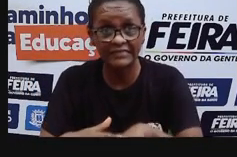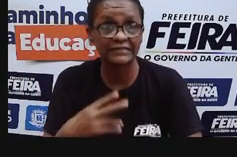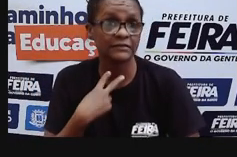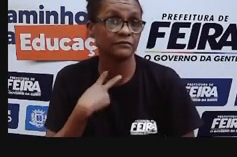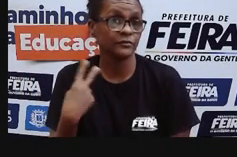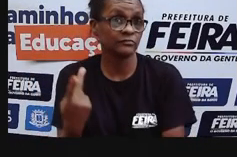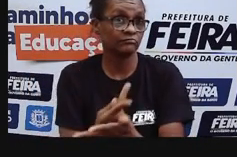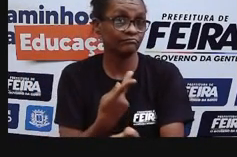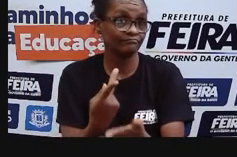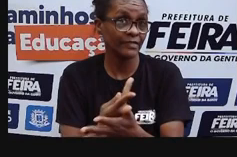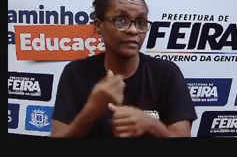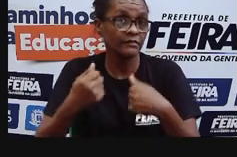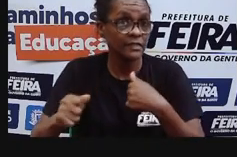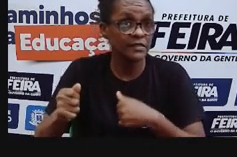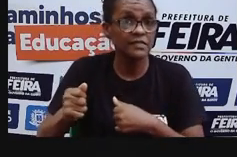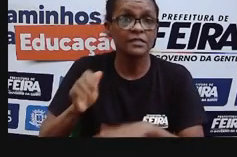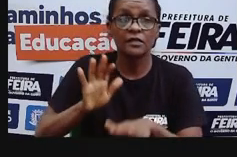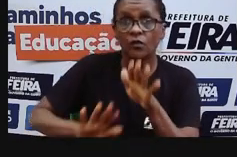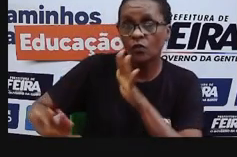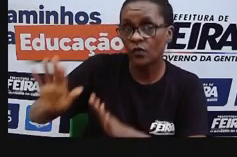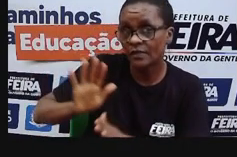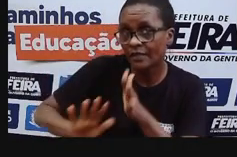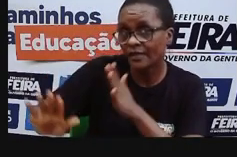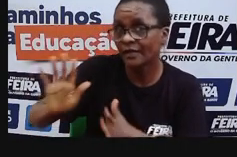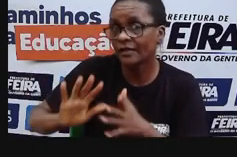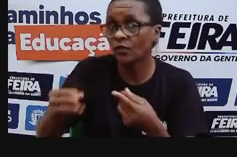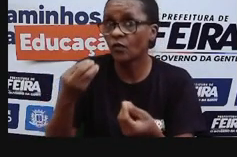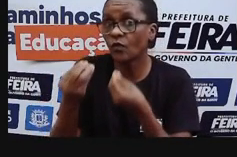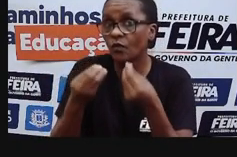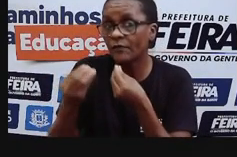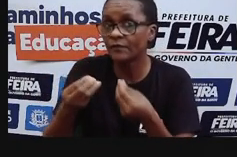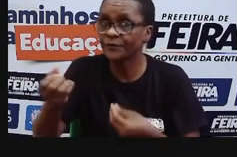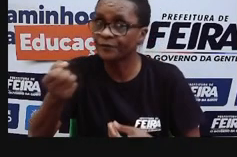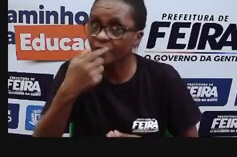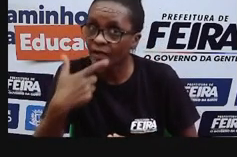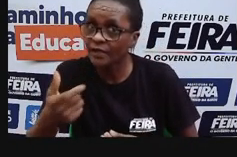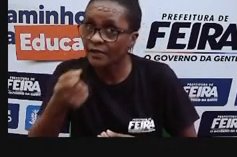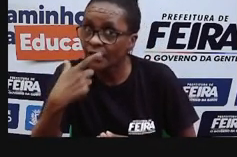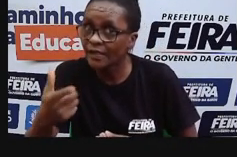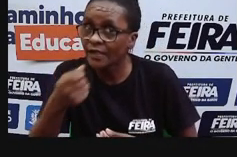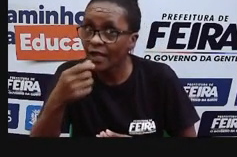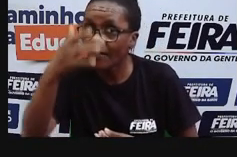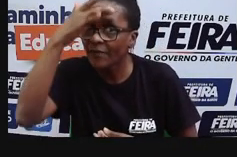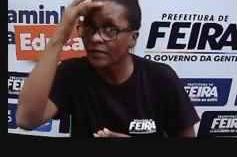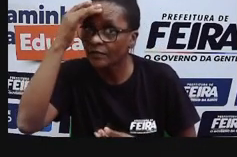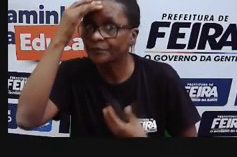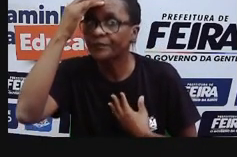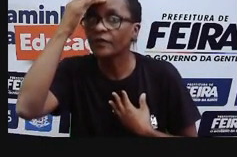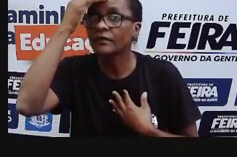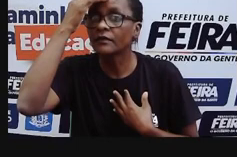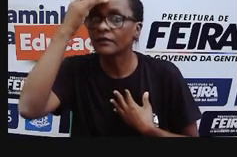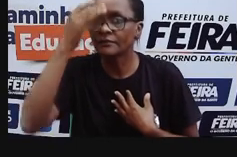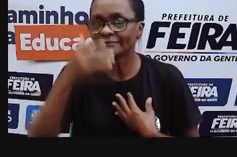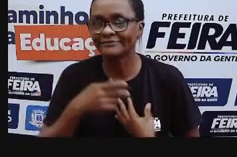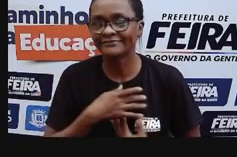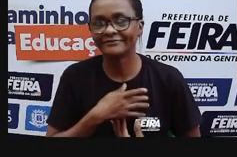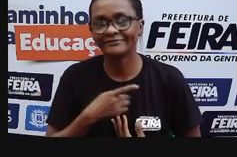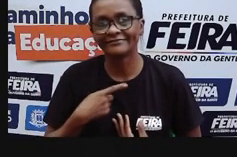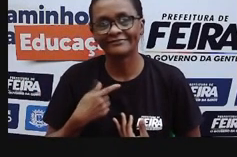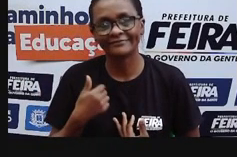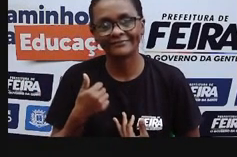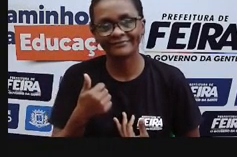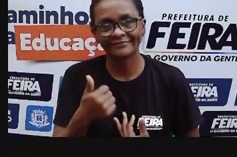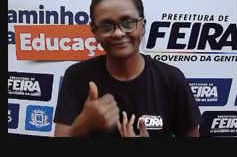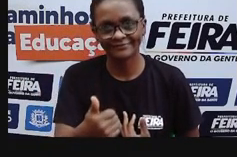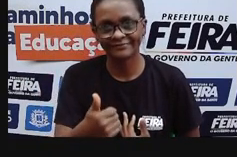bactérias. Bactérias que vão, que produzem em larga escala essa insulina. E depois é refinada